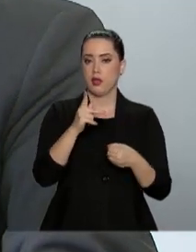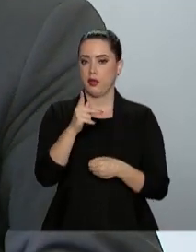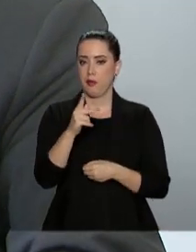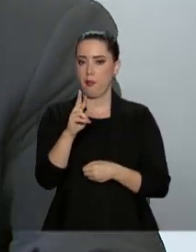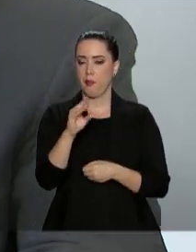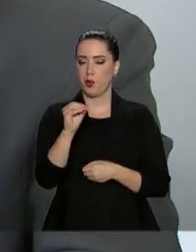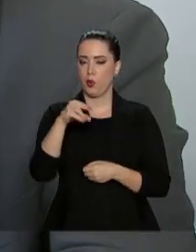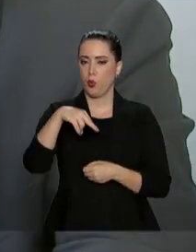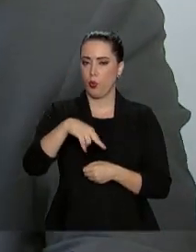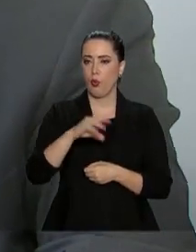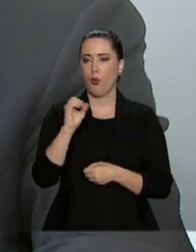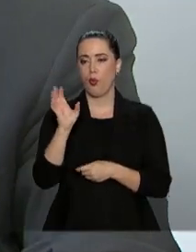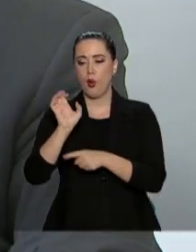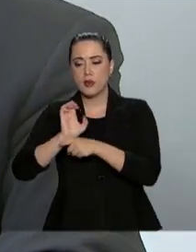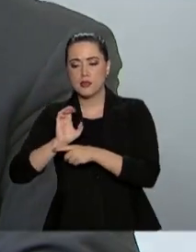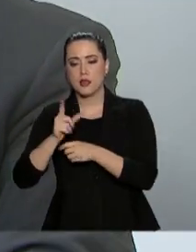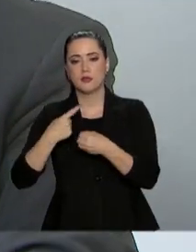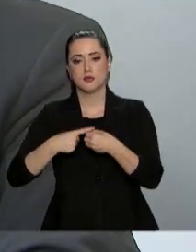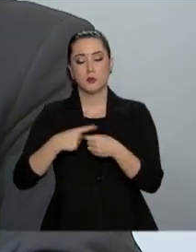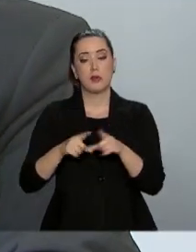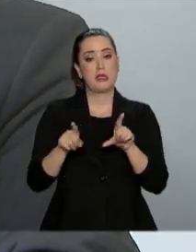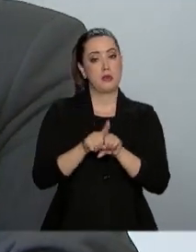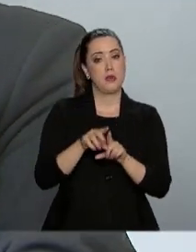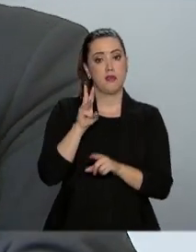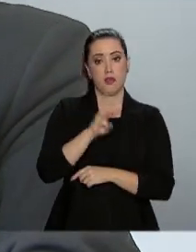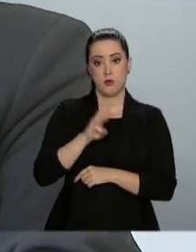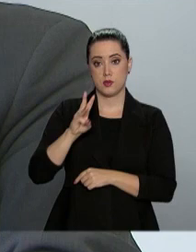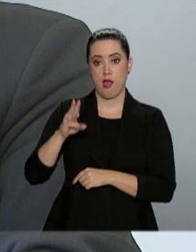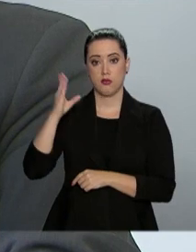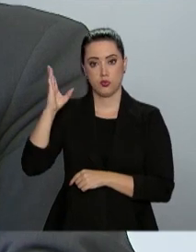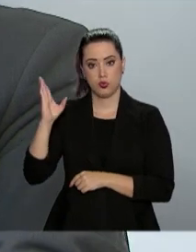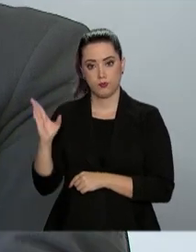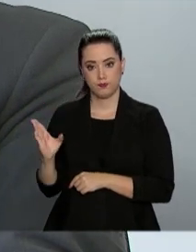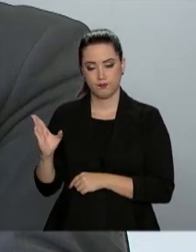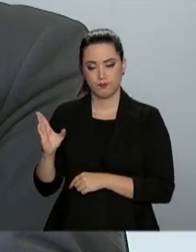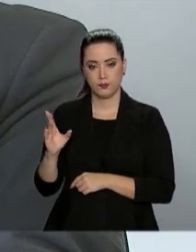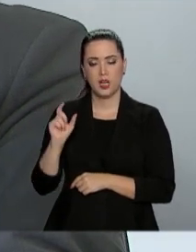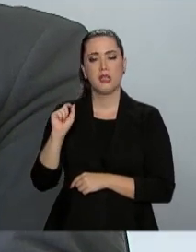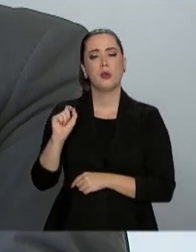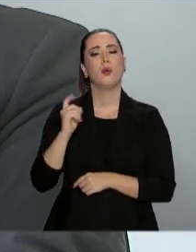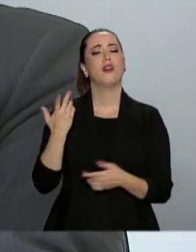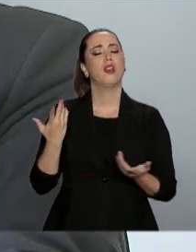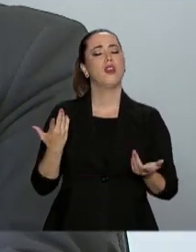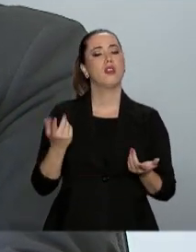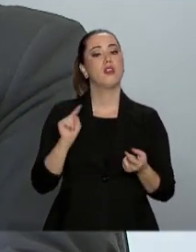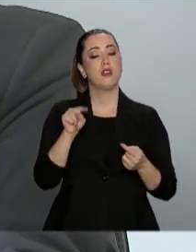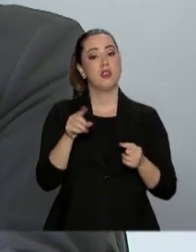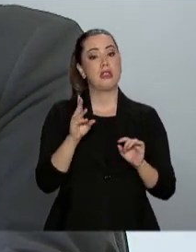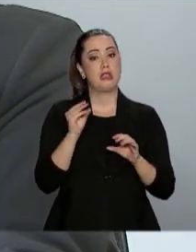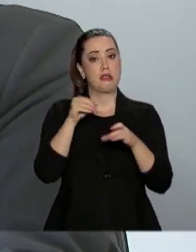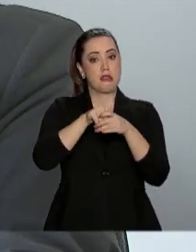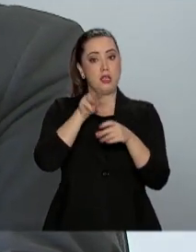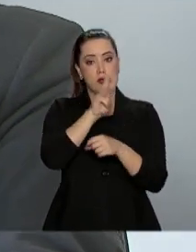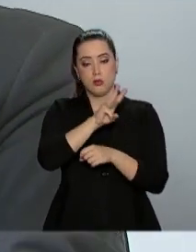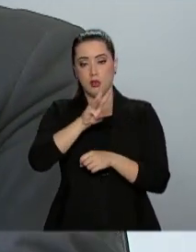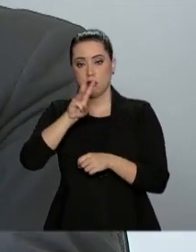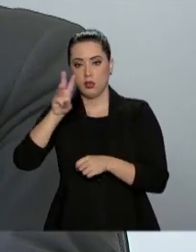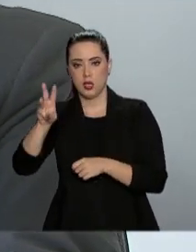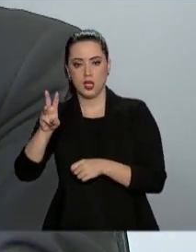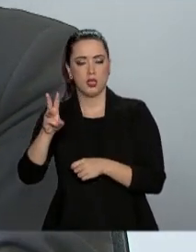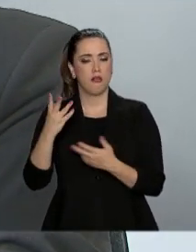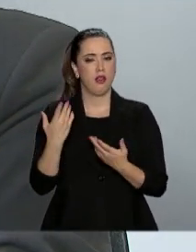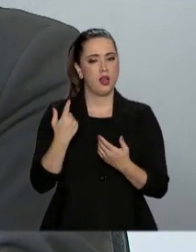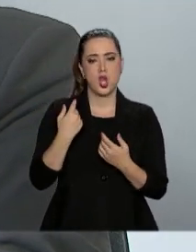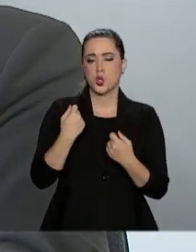divulgando muito a nossa plataforma, que é o consumidor.gov.br, que é uma plataforma digital, portanto a pessoa não